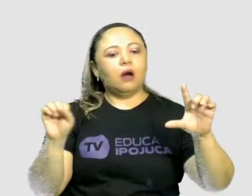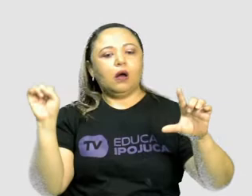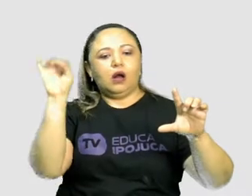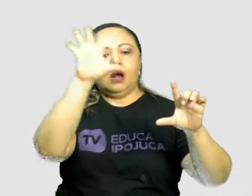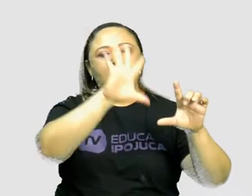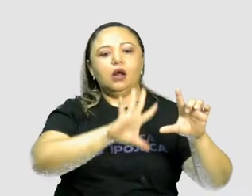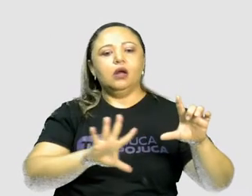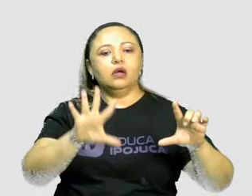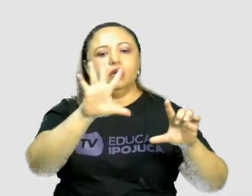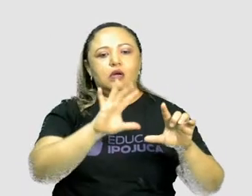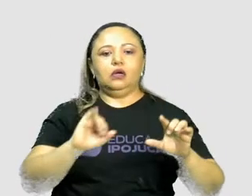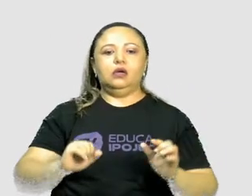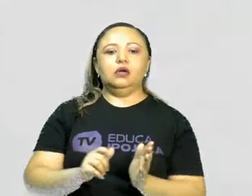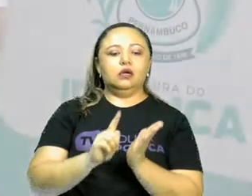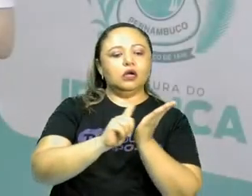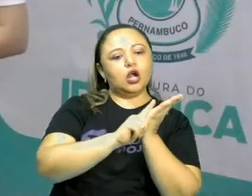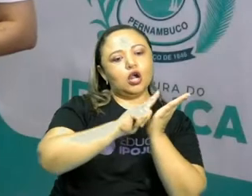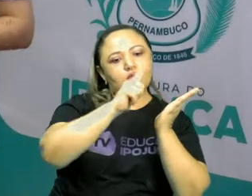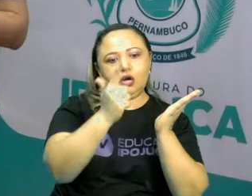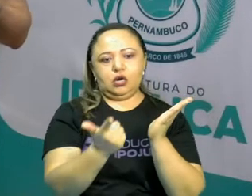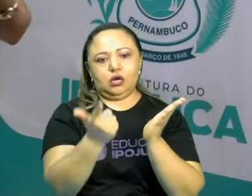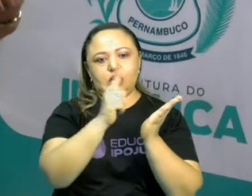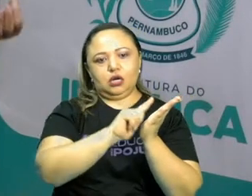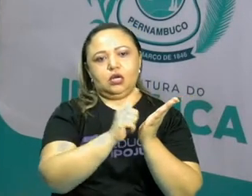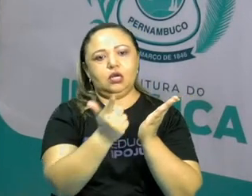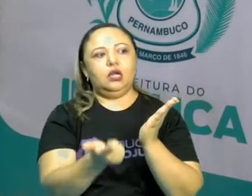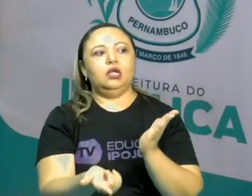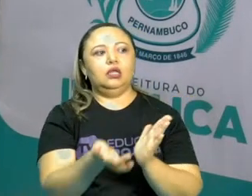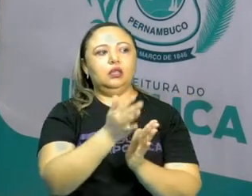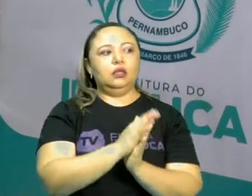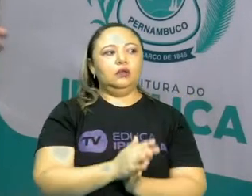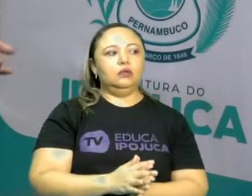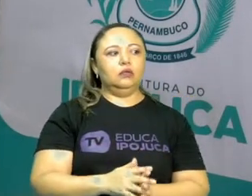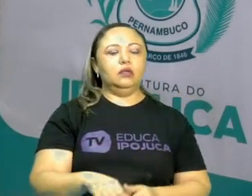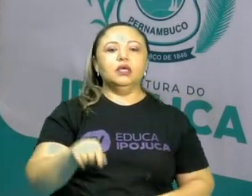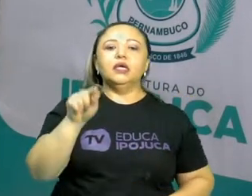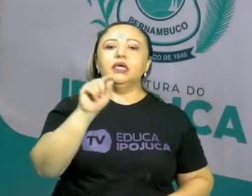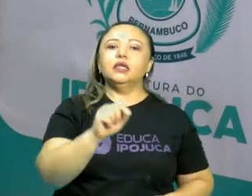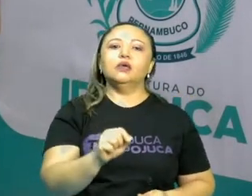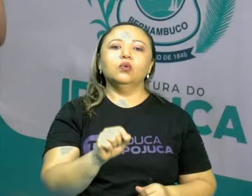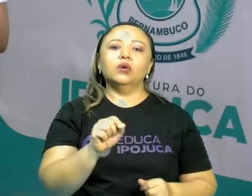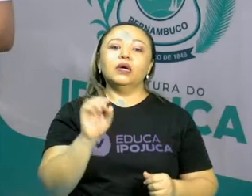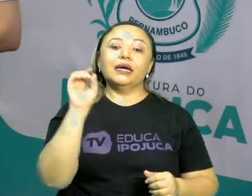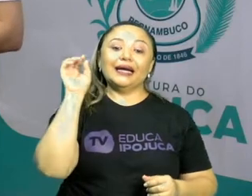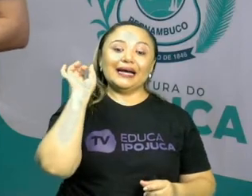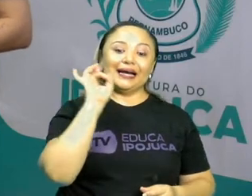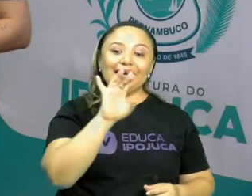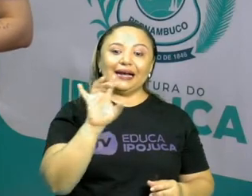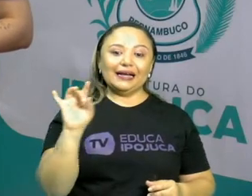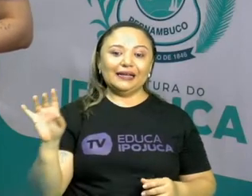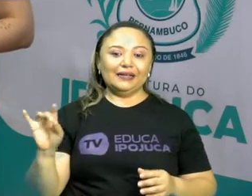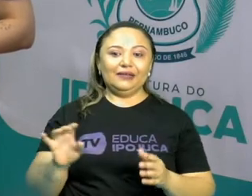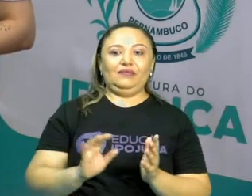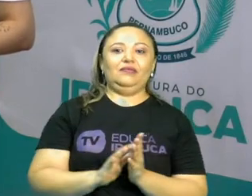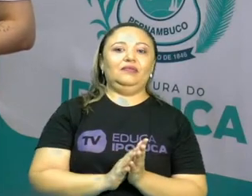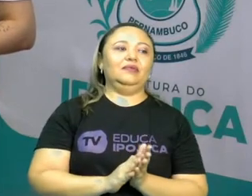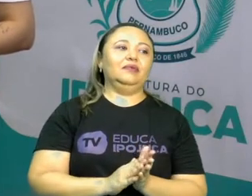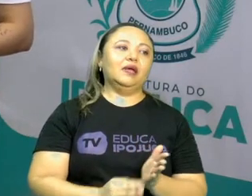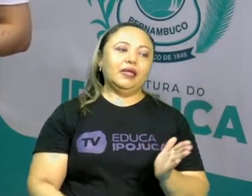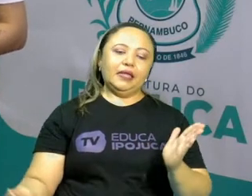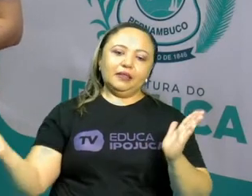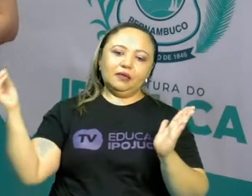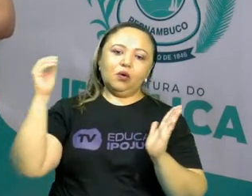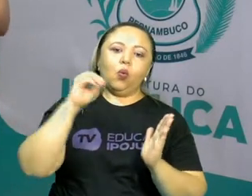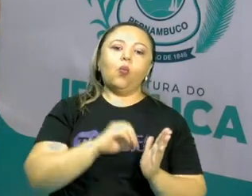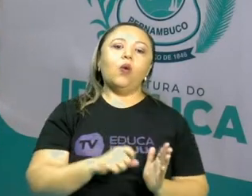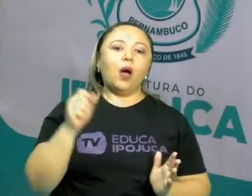e o posicionamento do editorial do veículo. Ou seja, é a